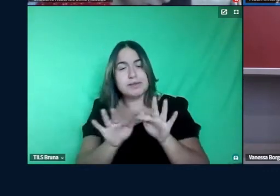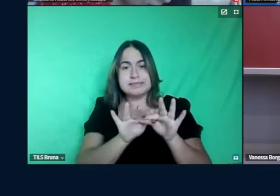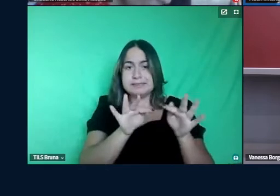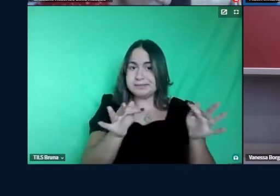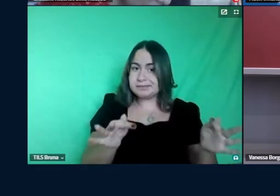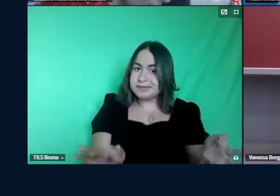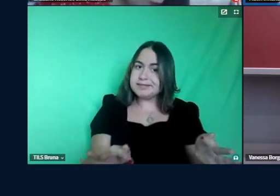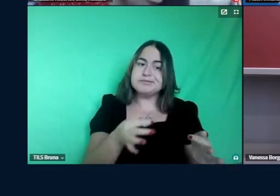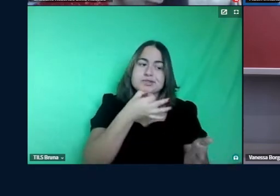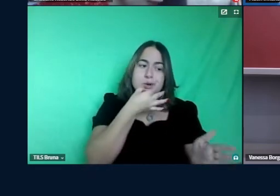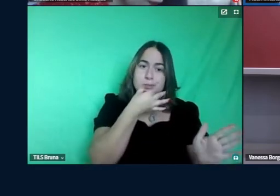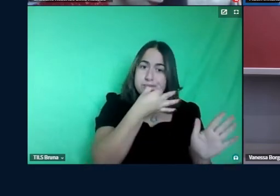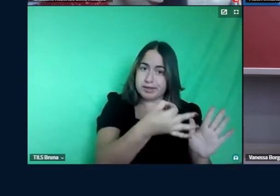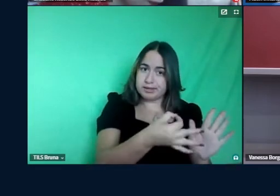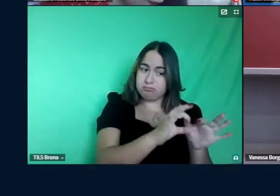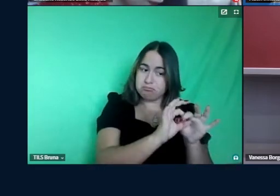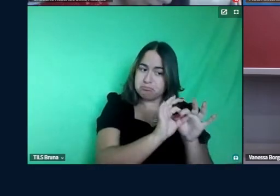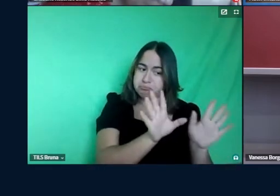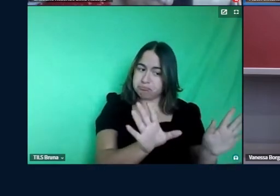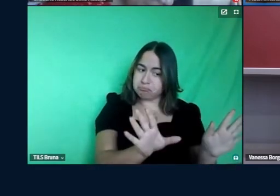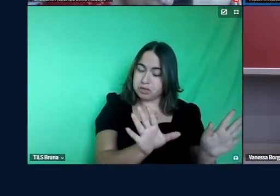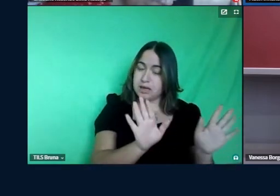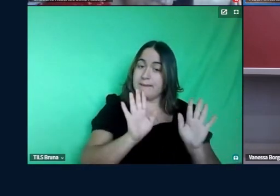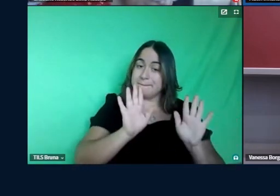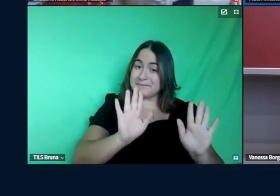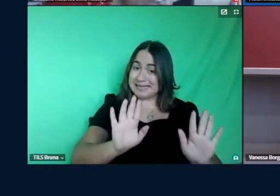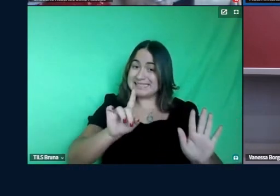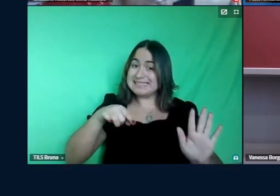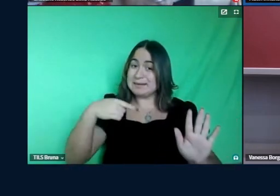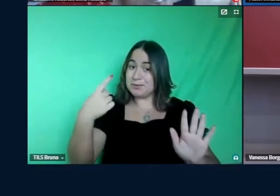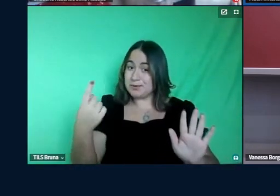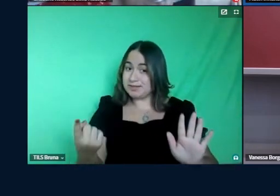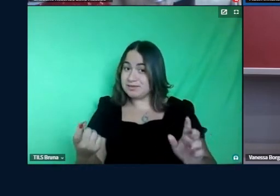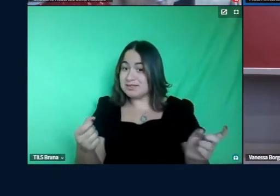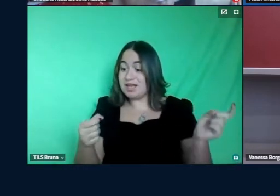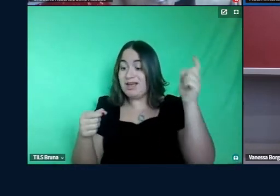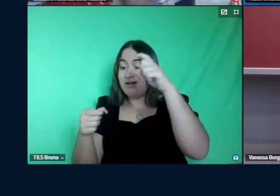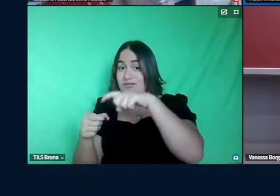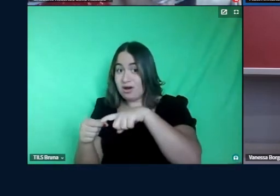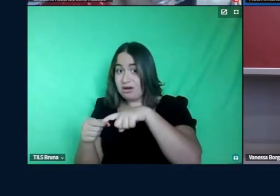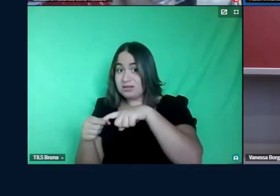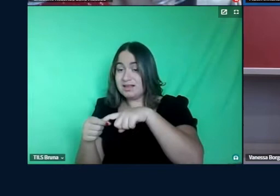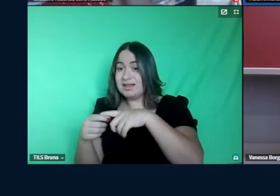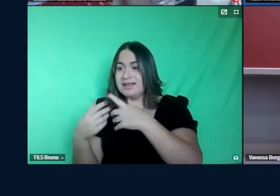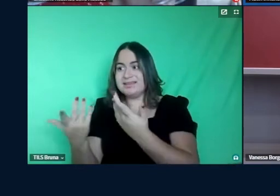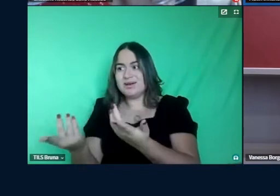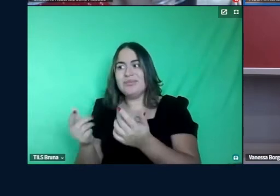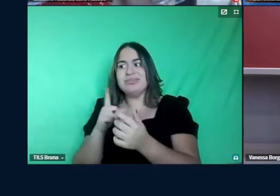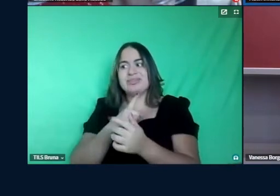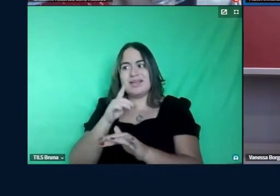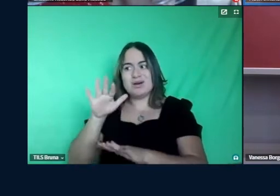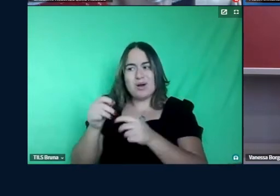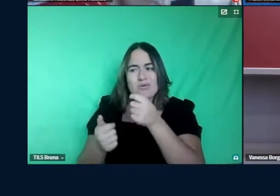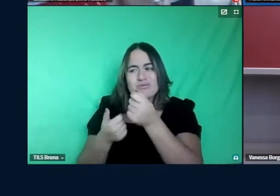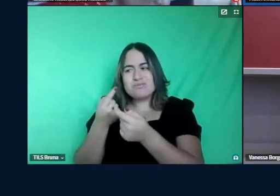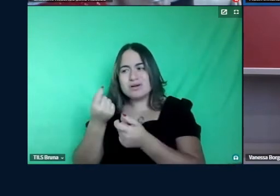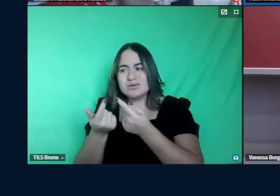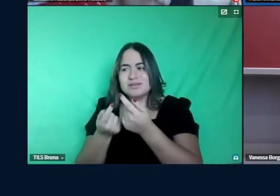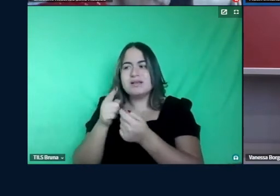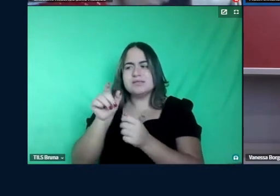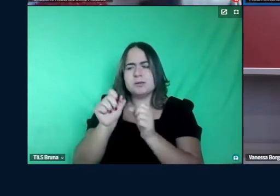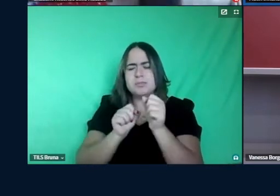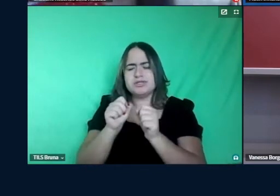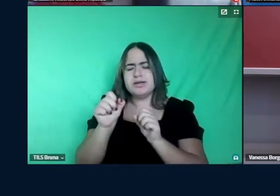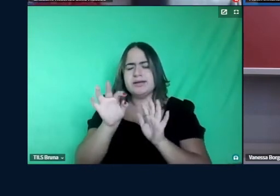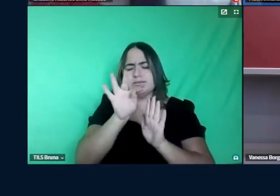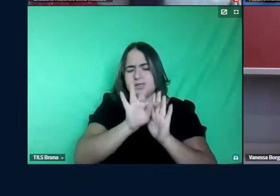comentário avulso mas depois você vai retomando então tem algumas coisas que você poderia rearranjar no teu